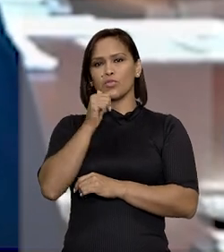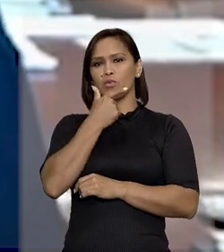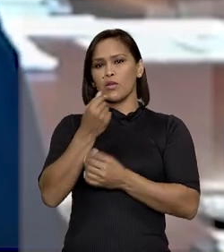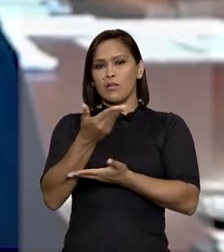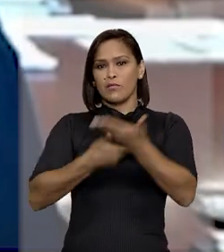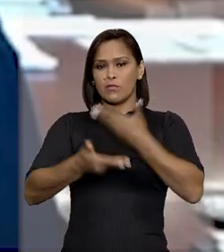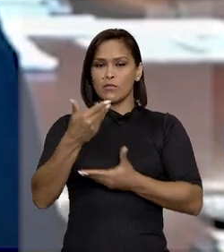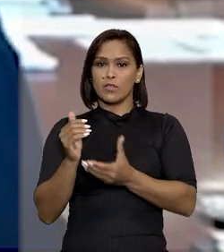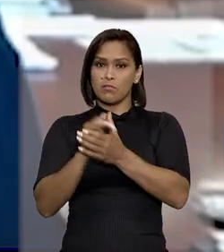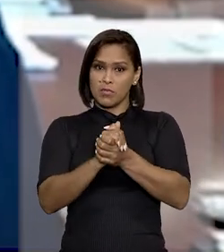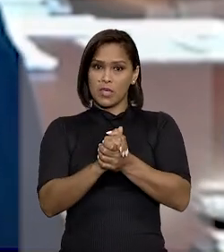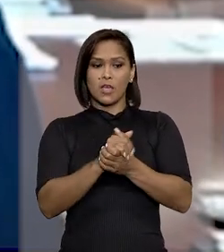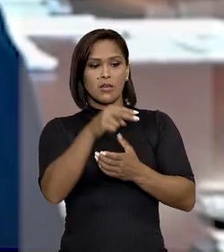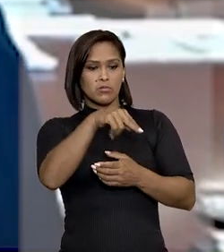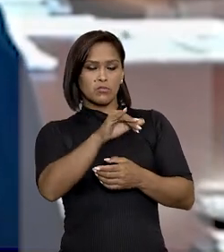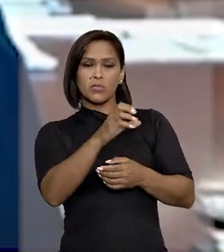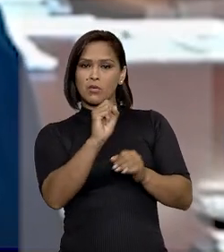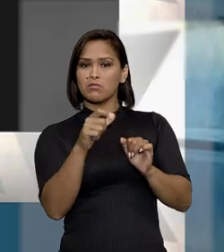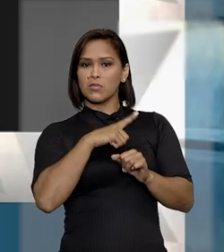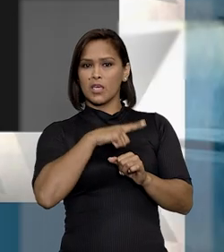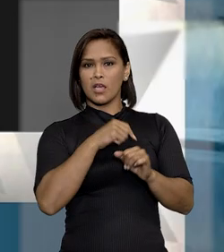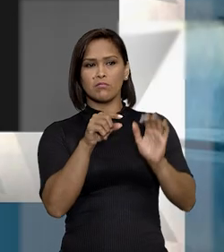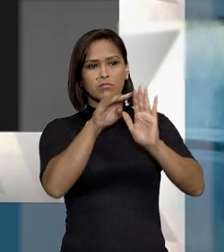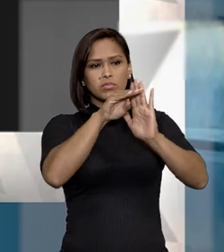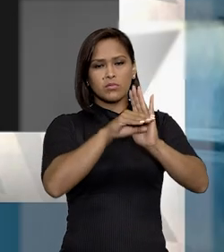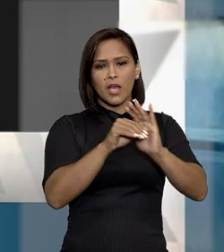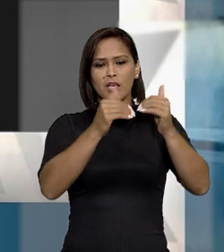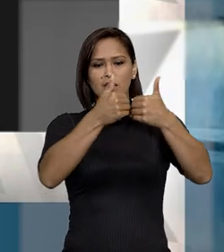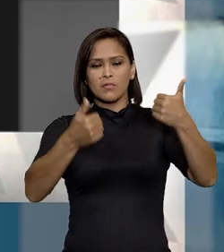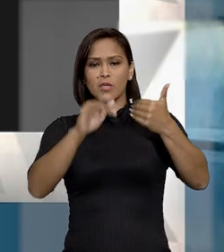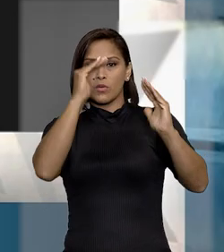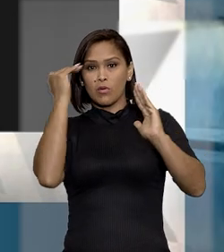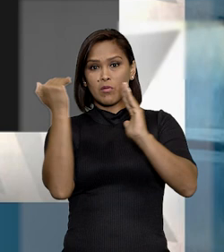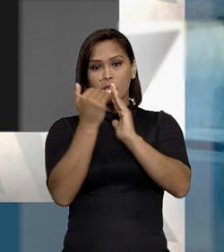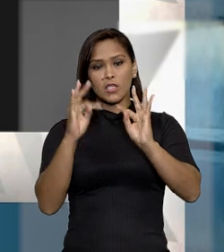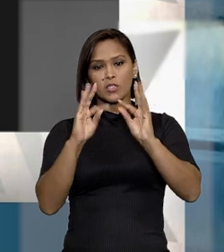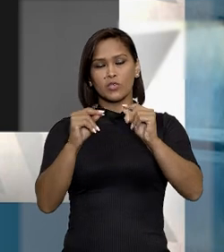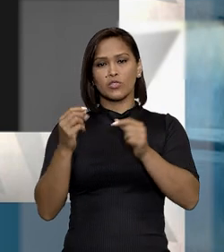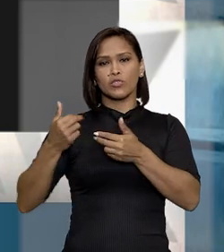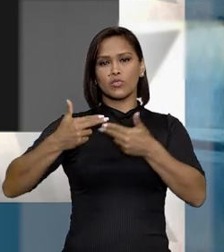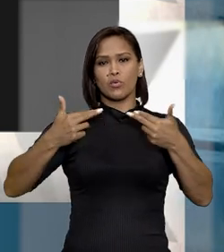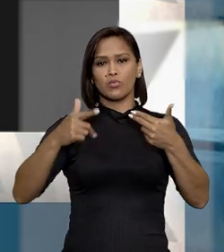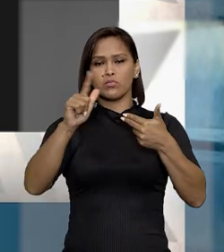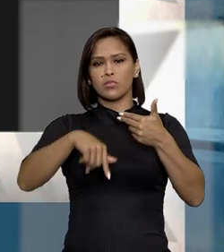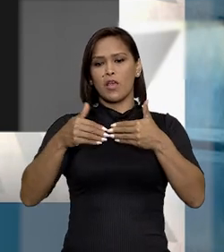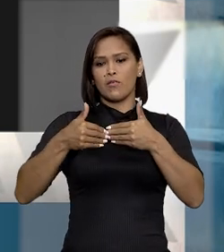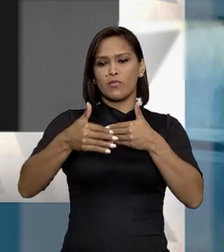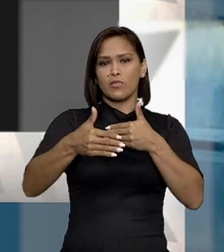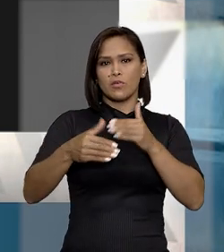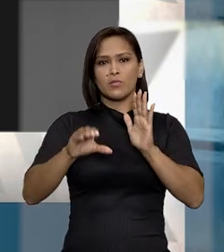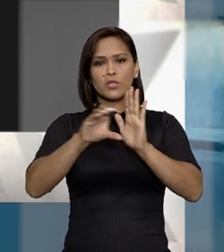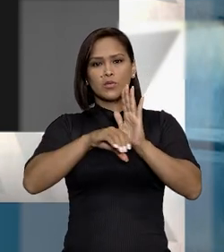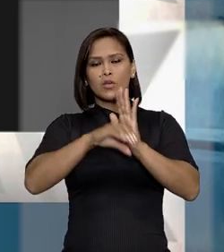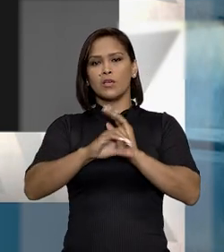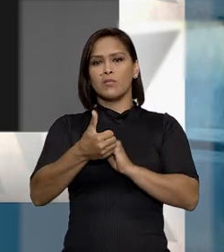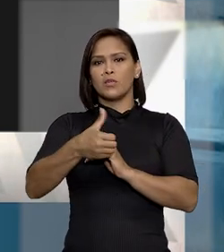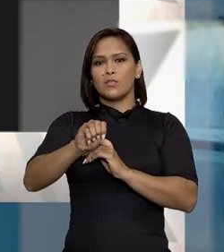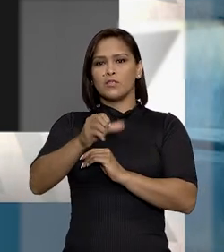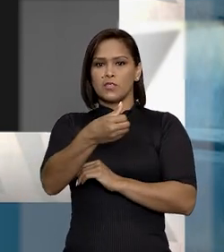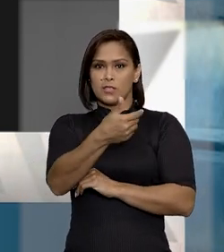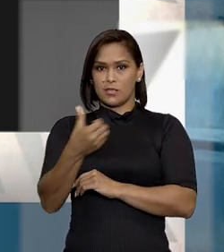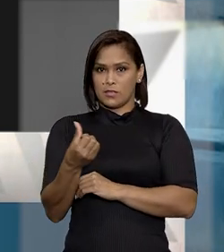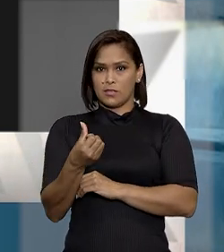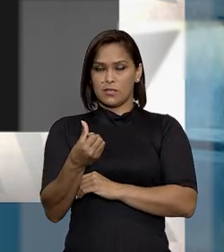cônjuges, mesmo que a União tenha se submetido à separação obrigatória de bens imposta pelo Código de